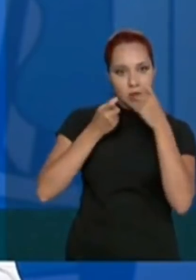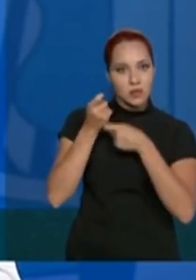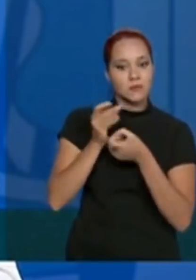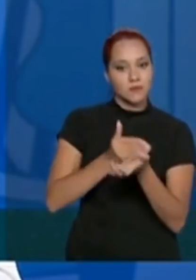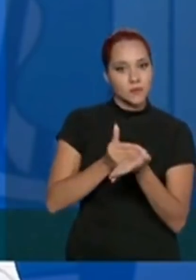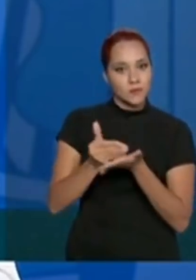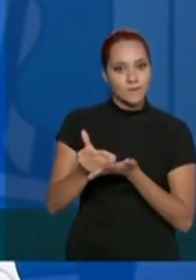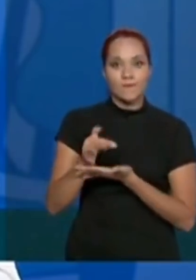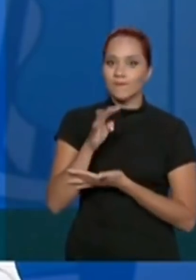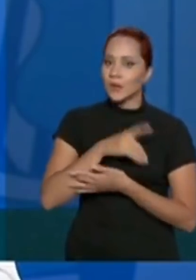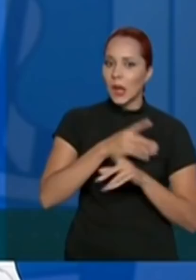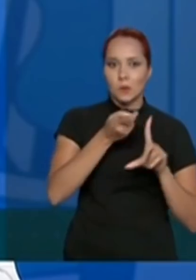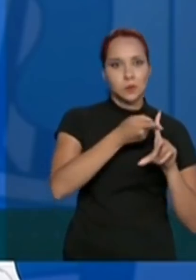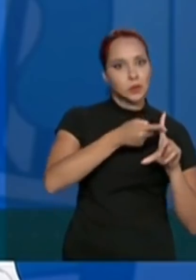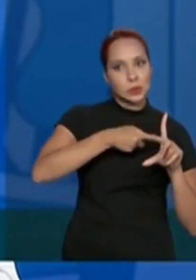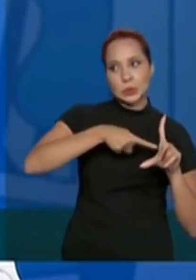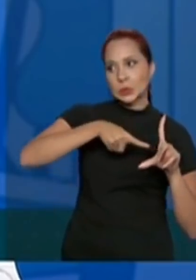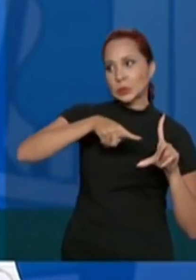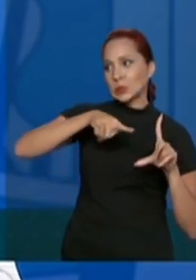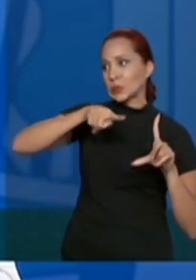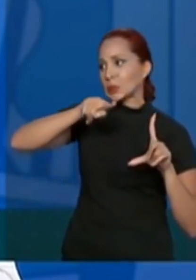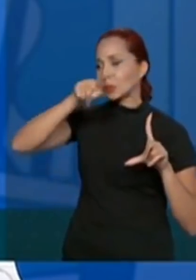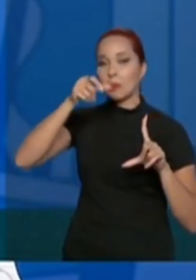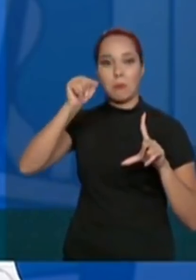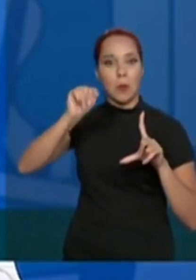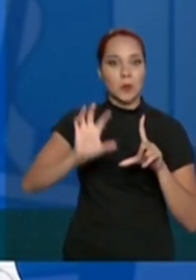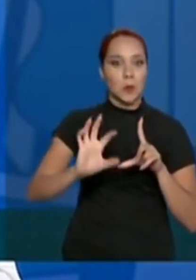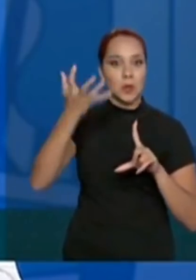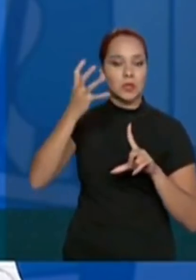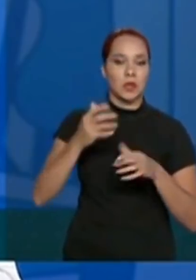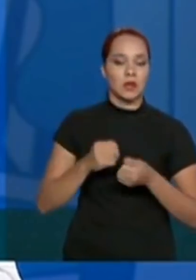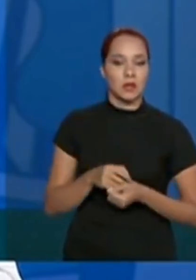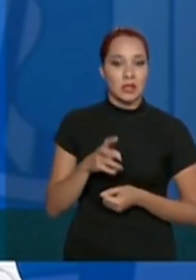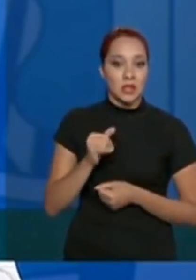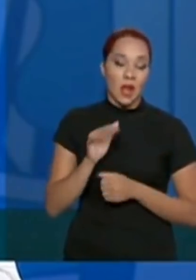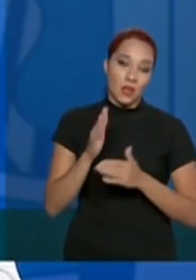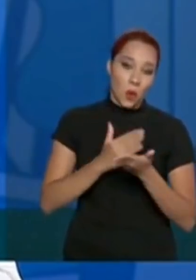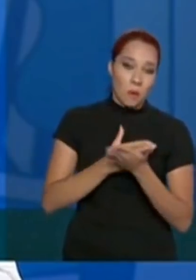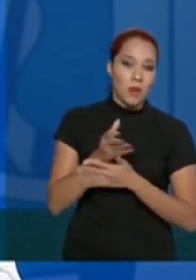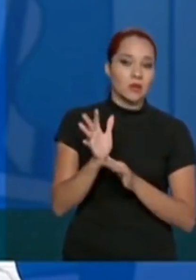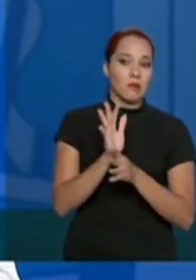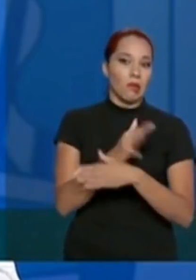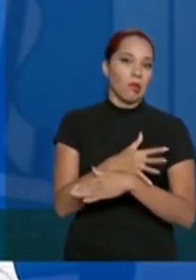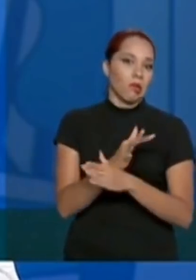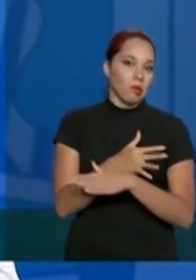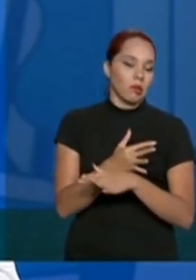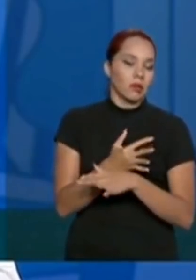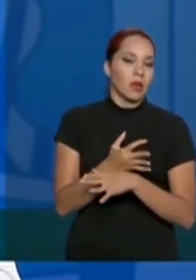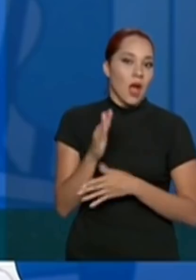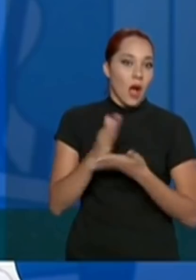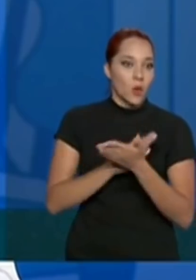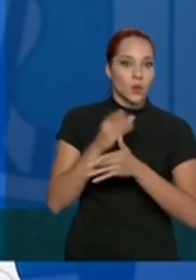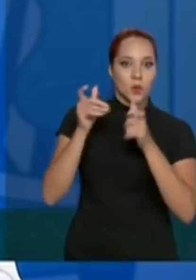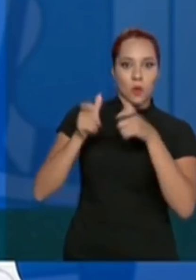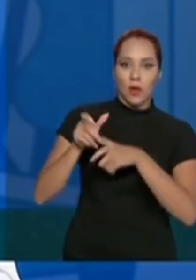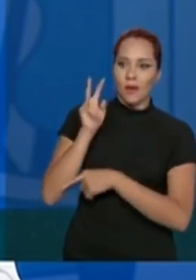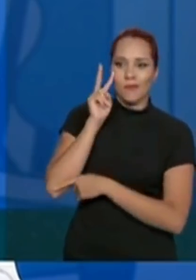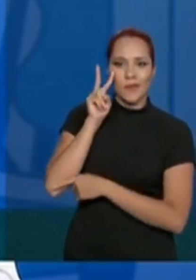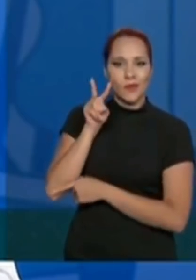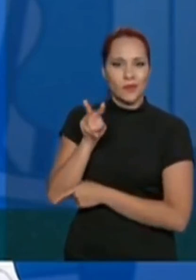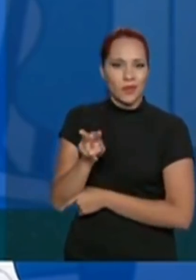são espirais grandes de casos que podem ter. Relaxaram na dinâmica social, eu vi alguns lugares lá,